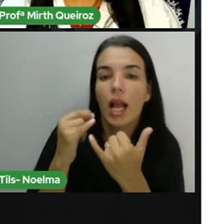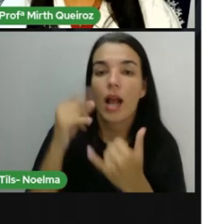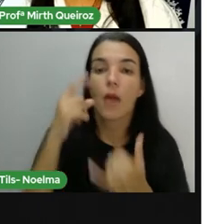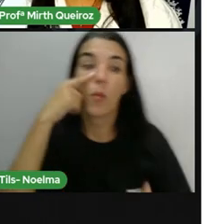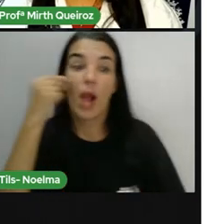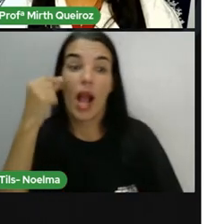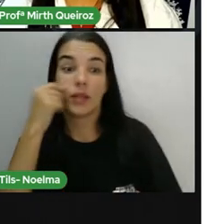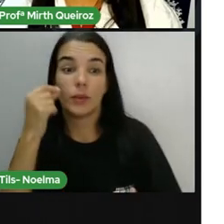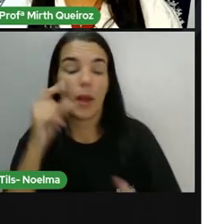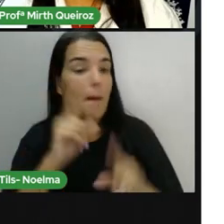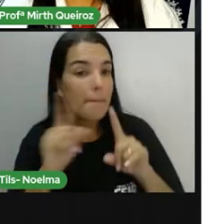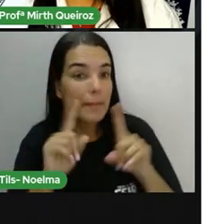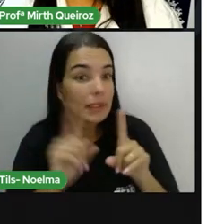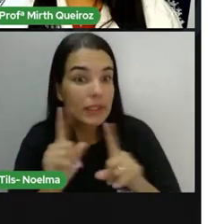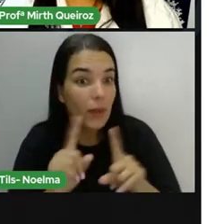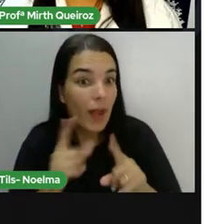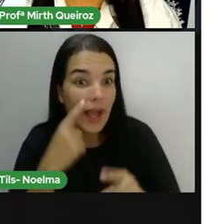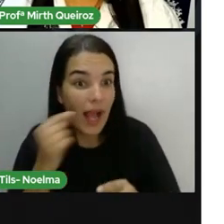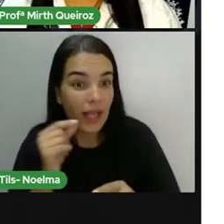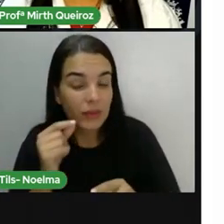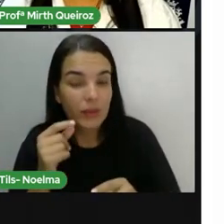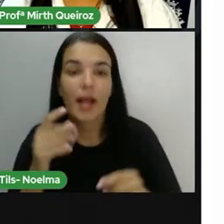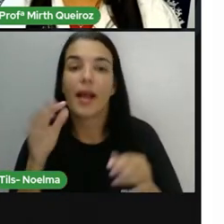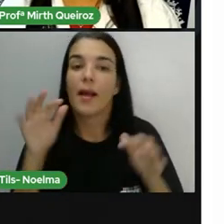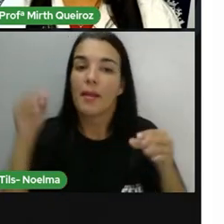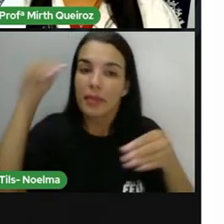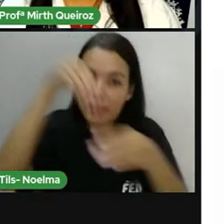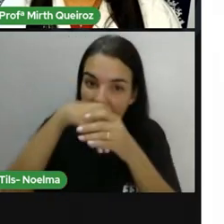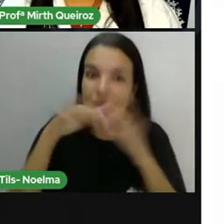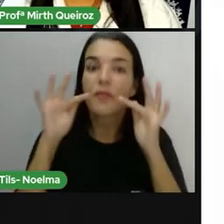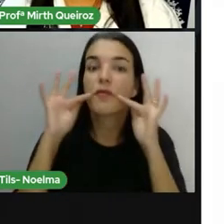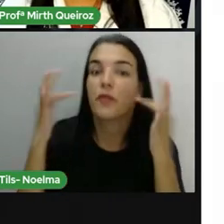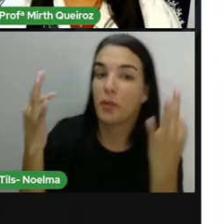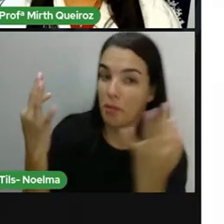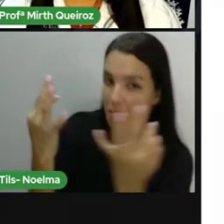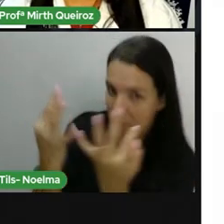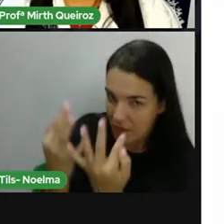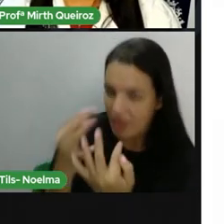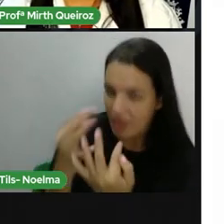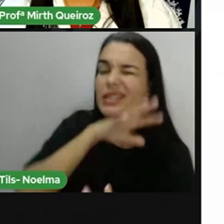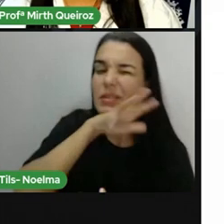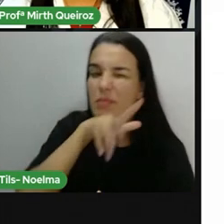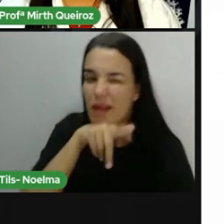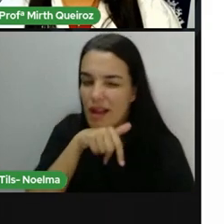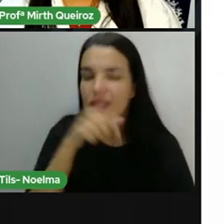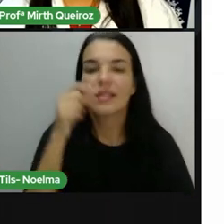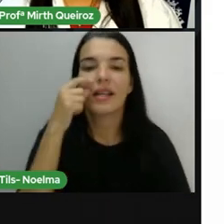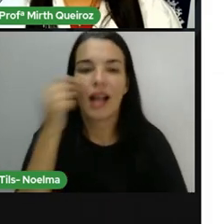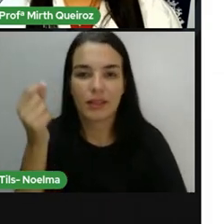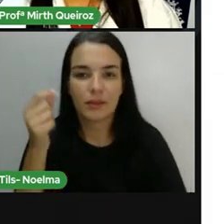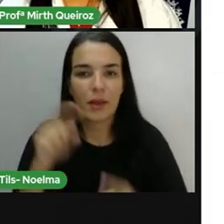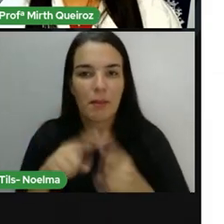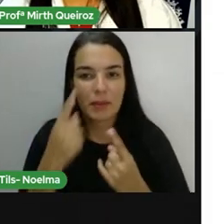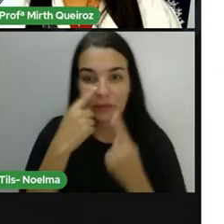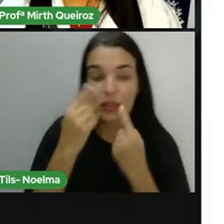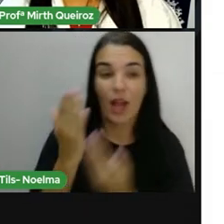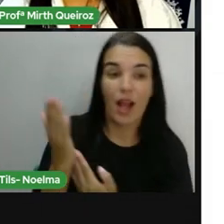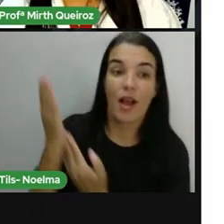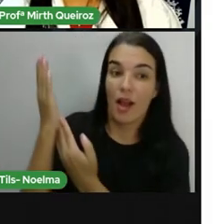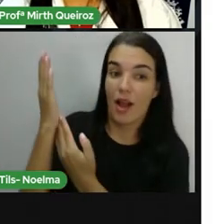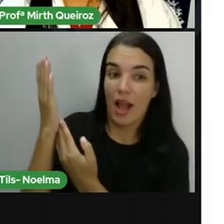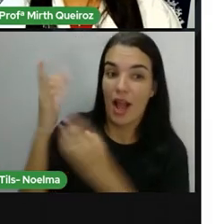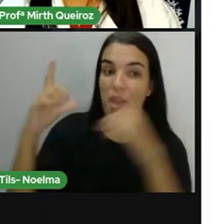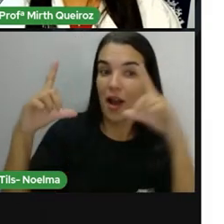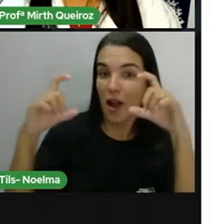faz parte da mesma família que é a Felidae, mas ela não é um gato. Aí nós temos uma imagem dela, vocês podem